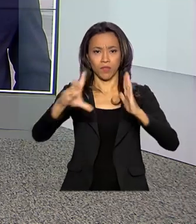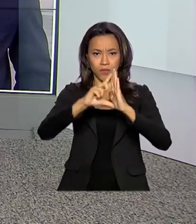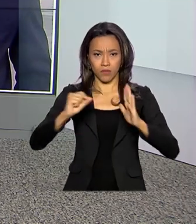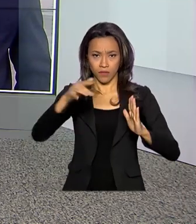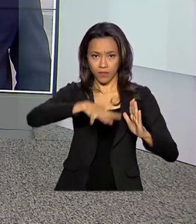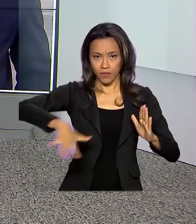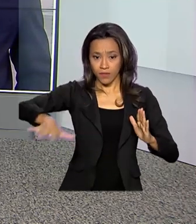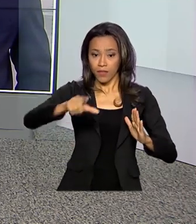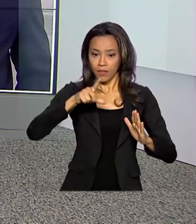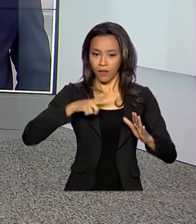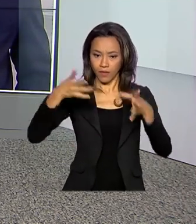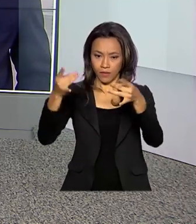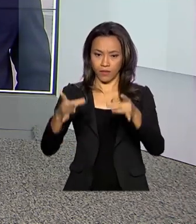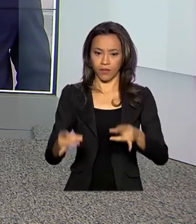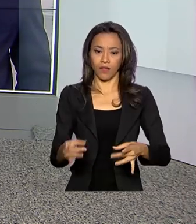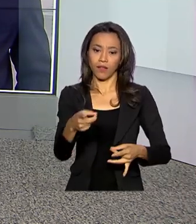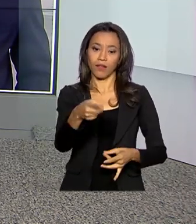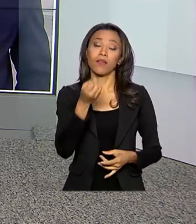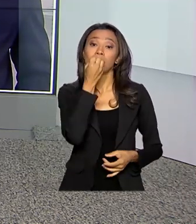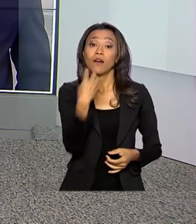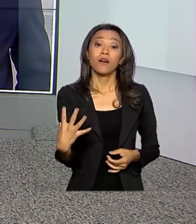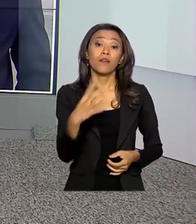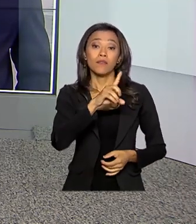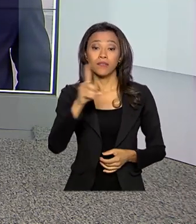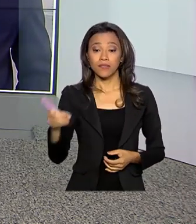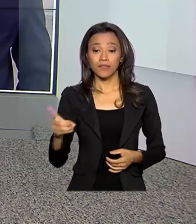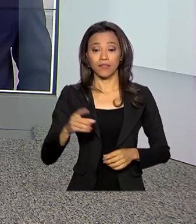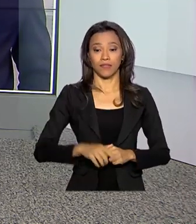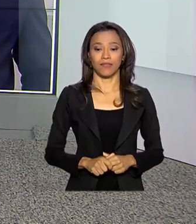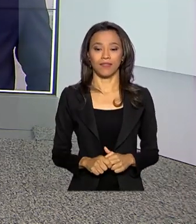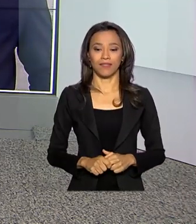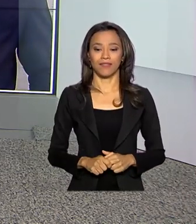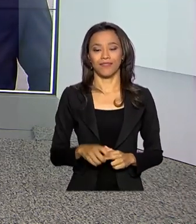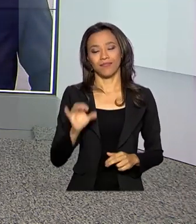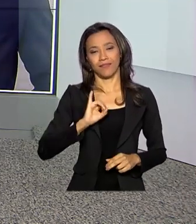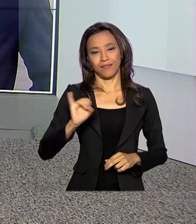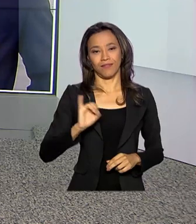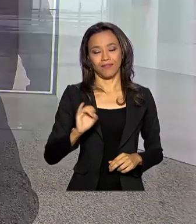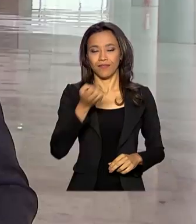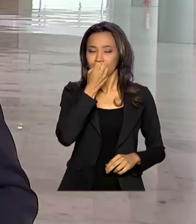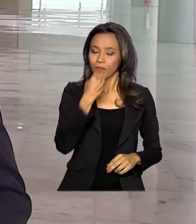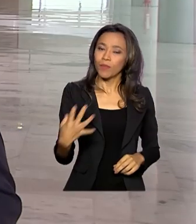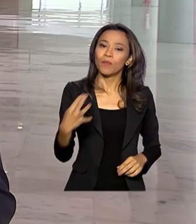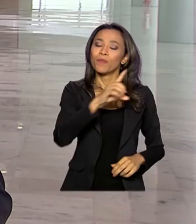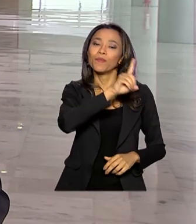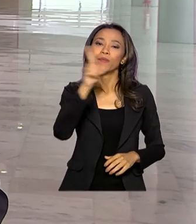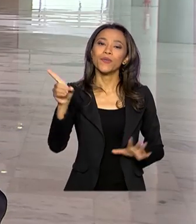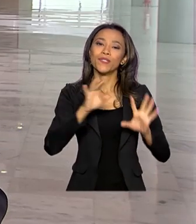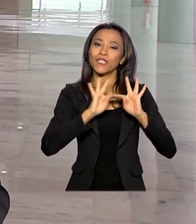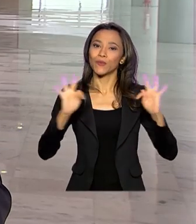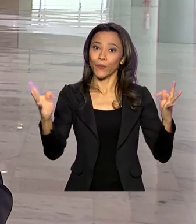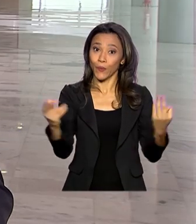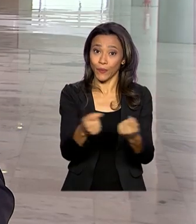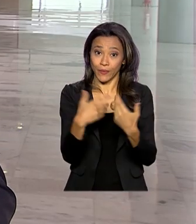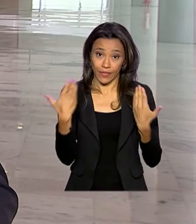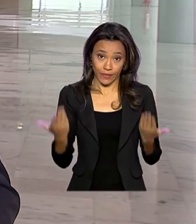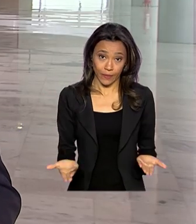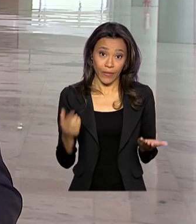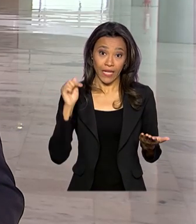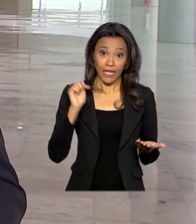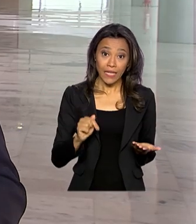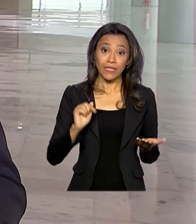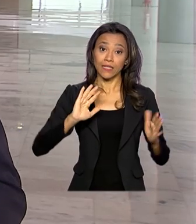Queiroz tem os detalhes para a gente. Bom dia, Glauco. Olá, bom dia, Mara. Bom dia a todos. Olha, esses encontros